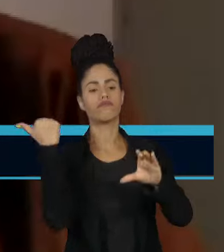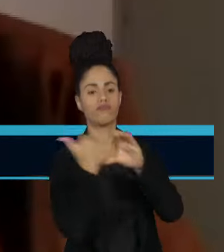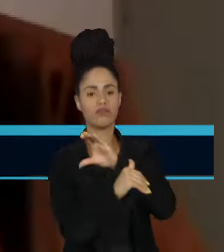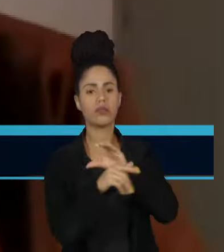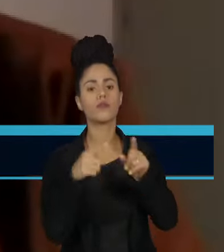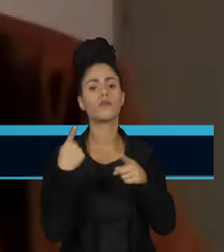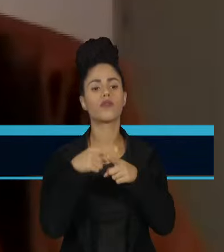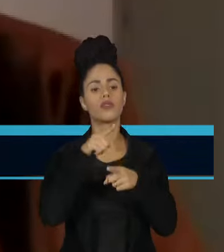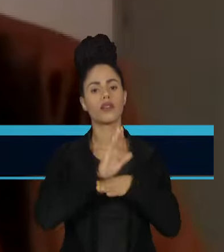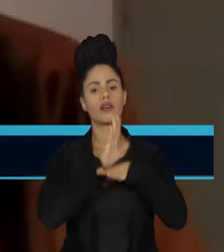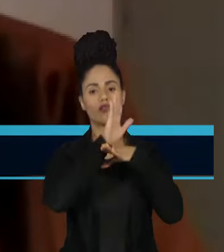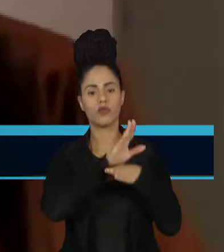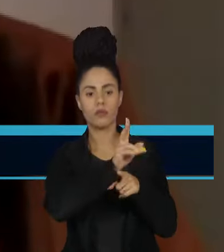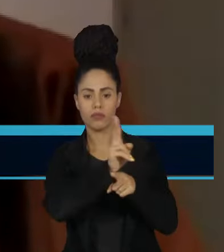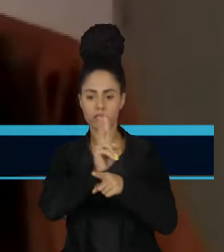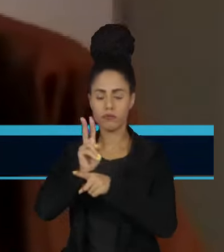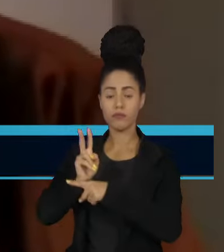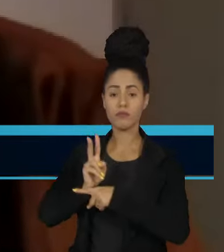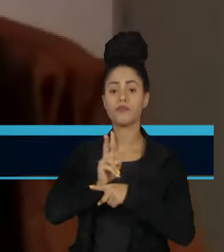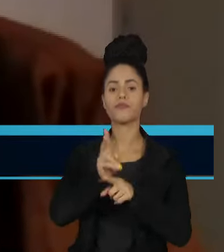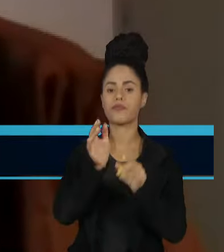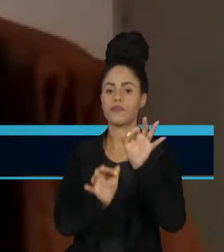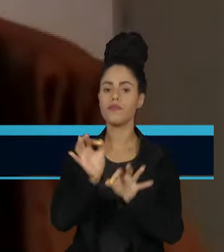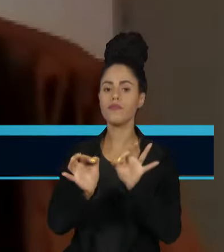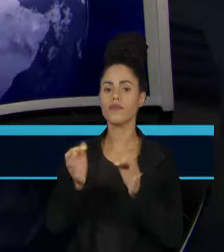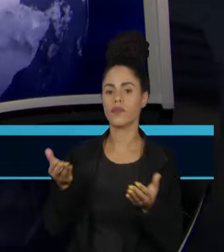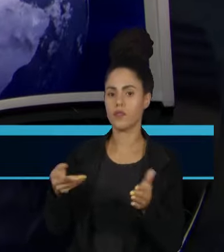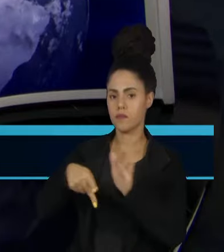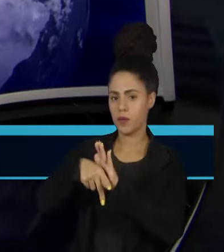está contribuindo com a fiscalização da justiça eleitoral.